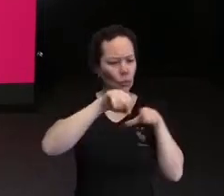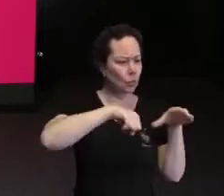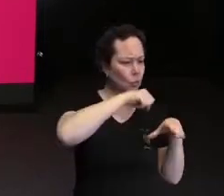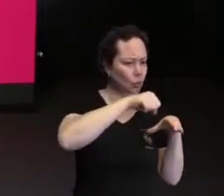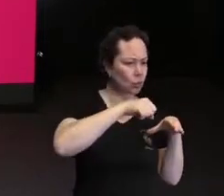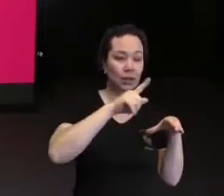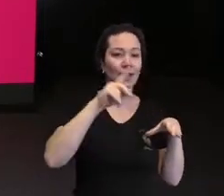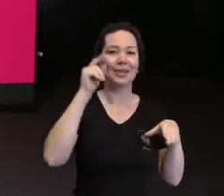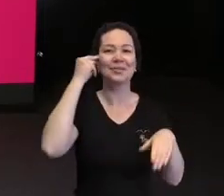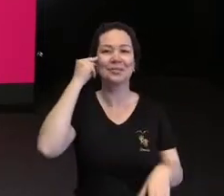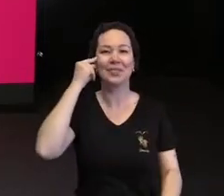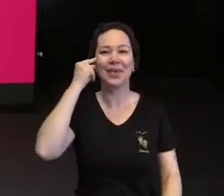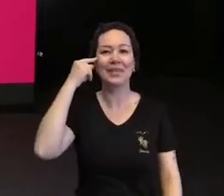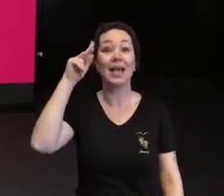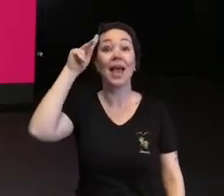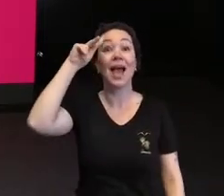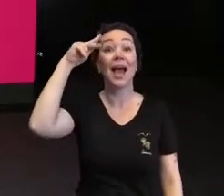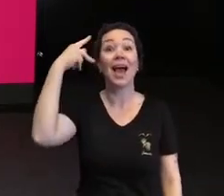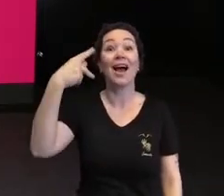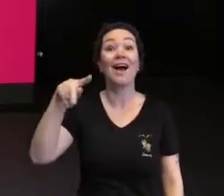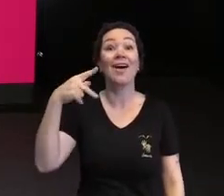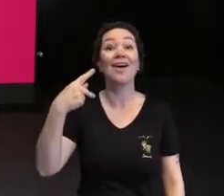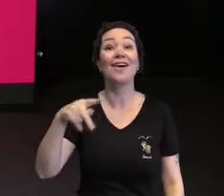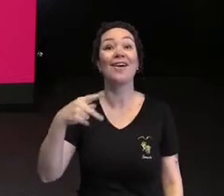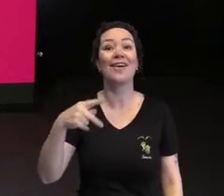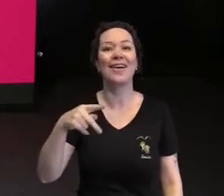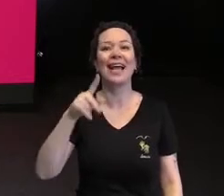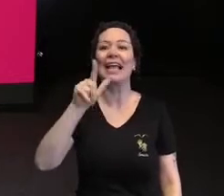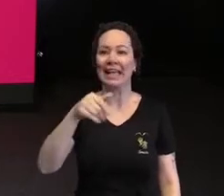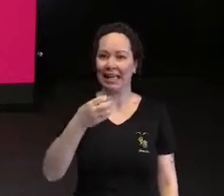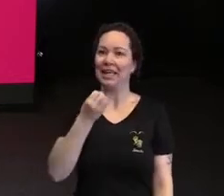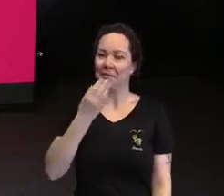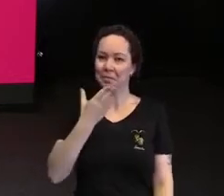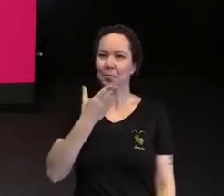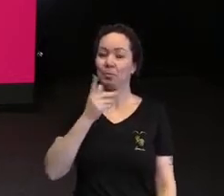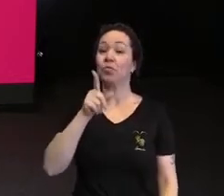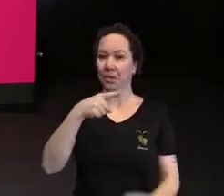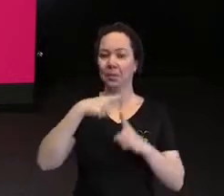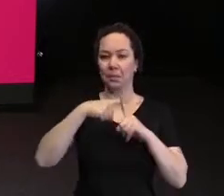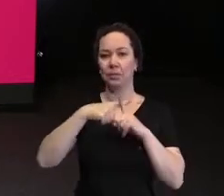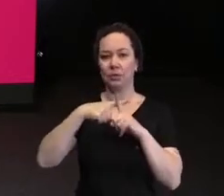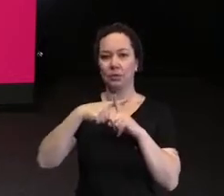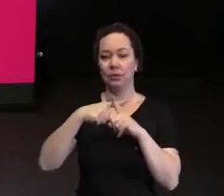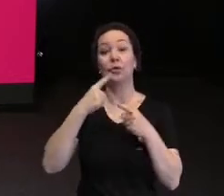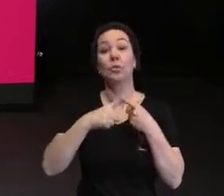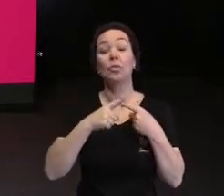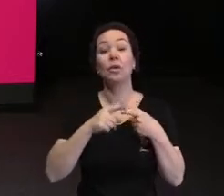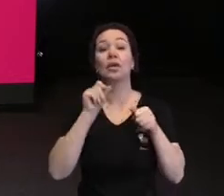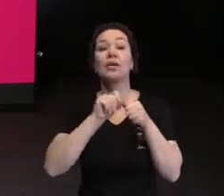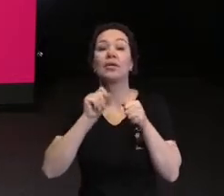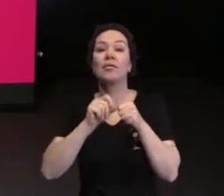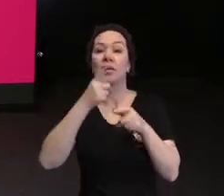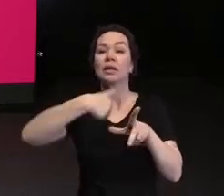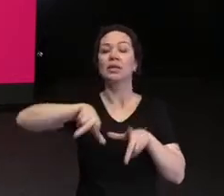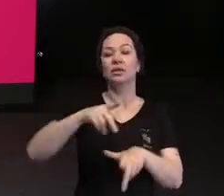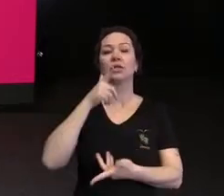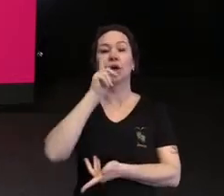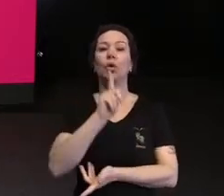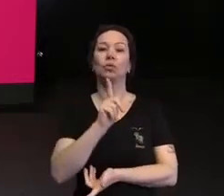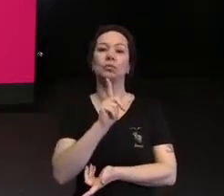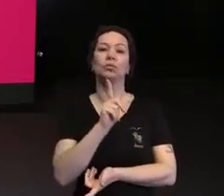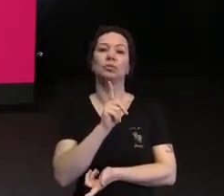Eu faço tudo isso de uma maneira automática. Isso é muito bom, isso é muito positivo, porque permite com que a gente consiga